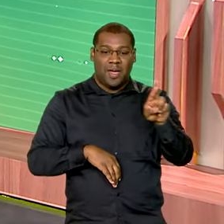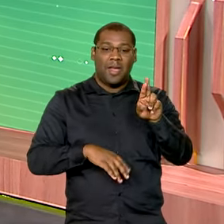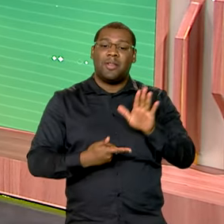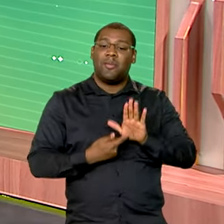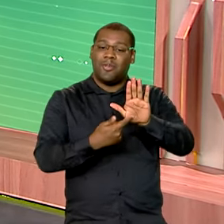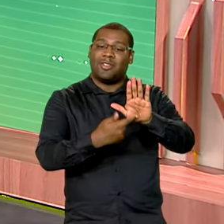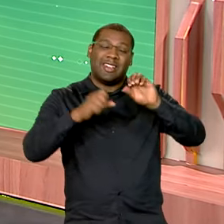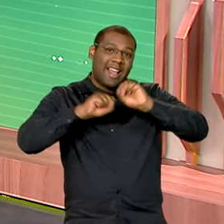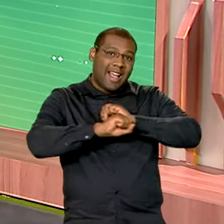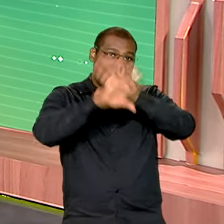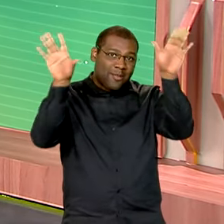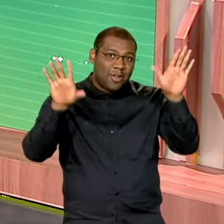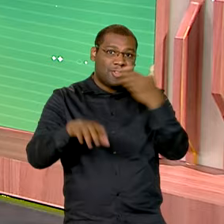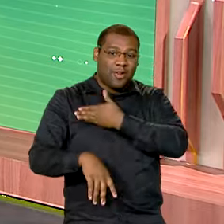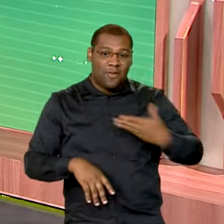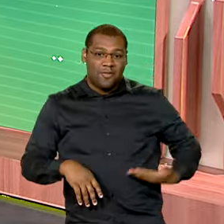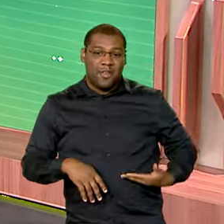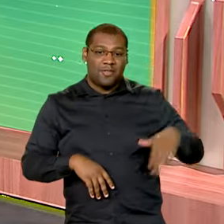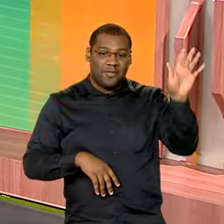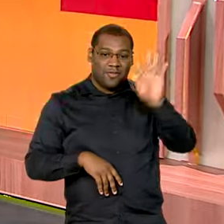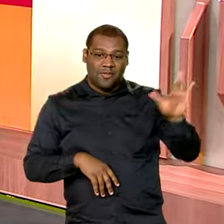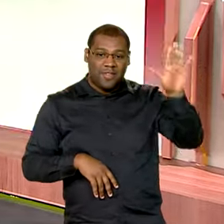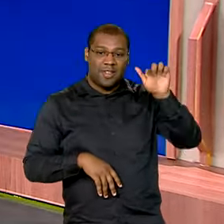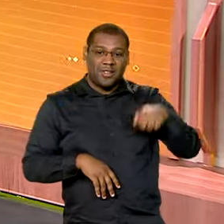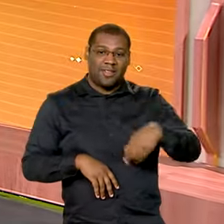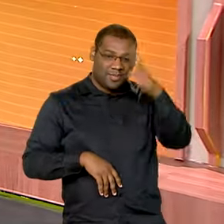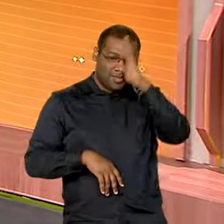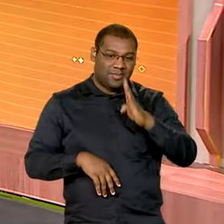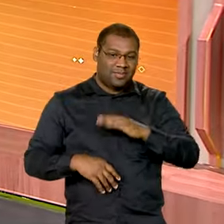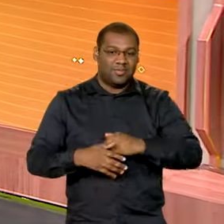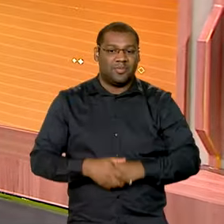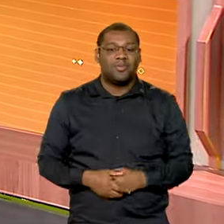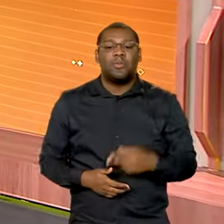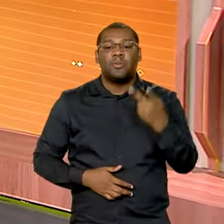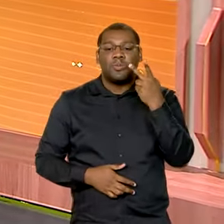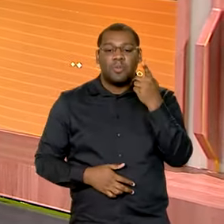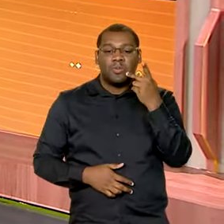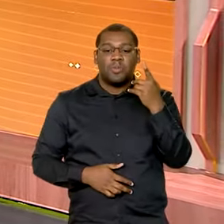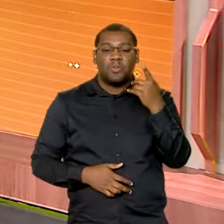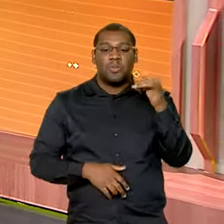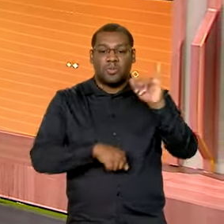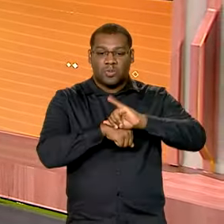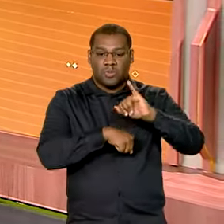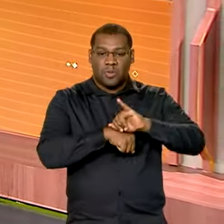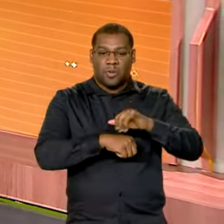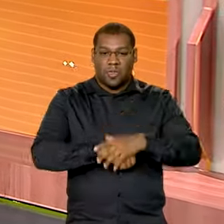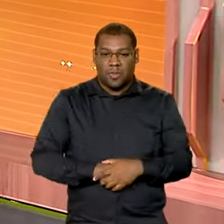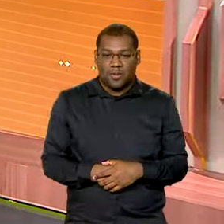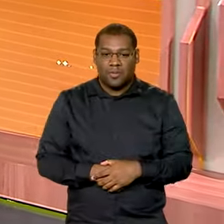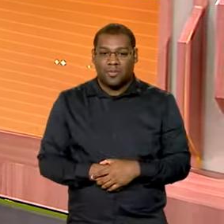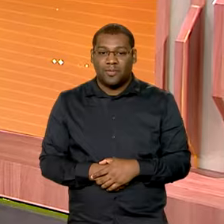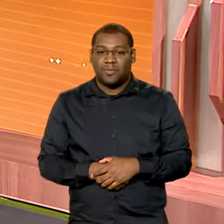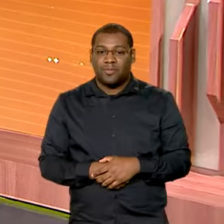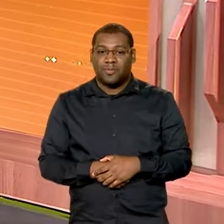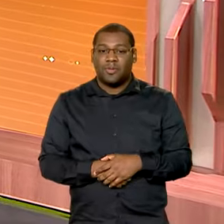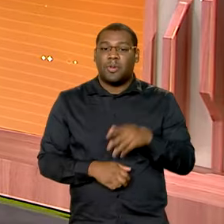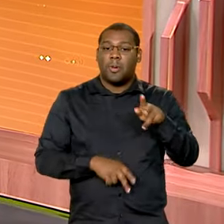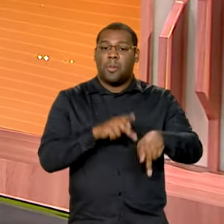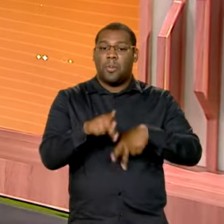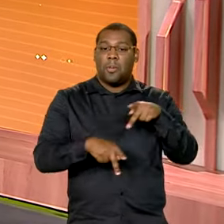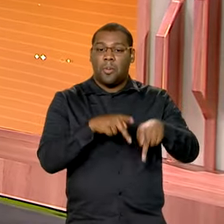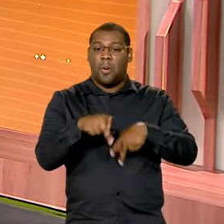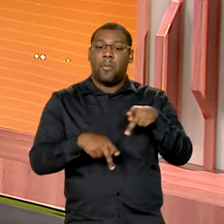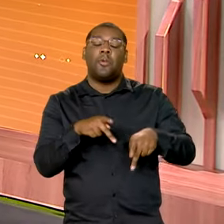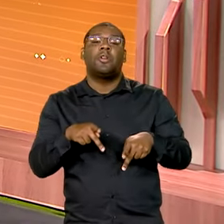trabalho do governo federal em todo o país. Vamos dar uma olhada aqui na tela. Fortaleza tem quase 2,5 milhões de